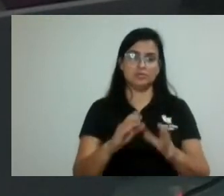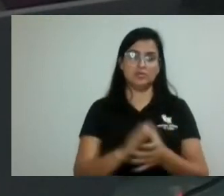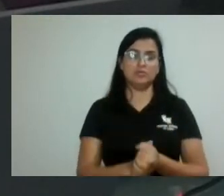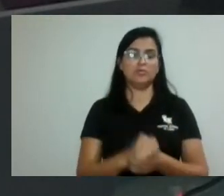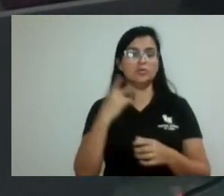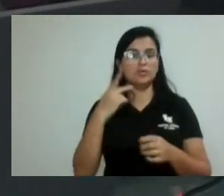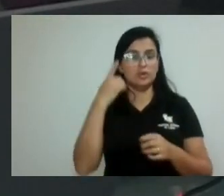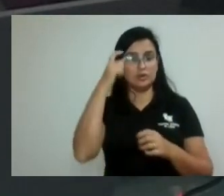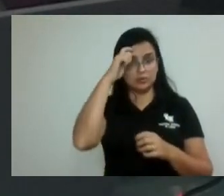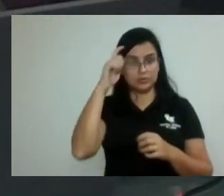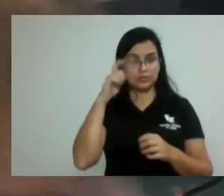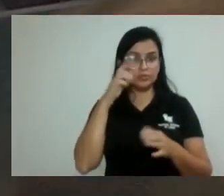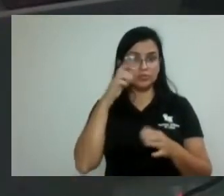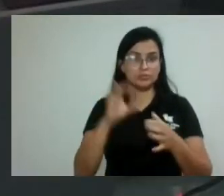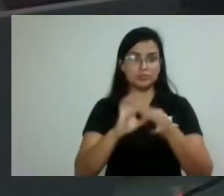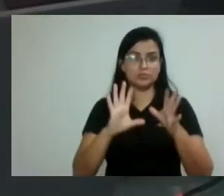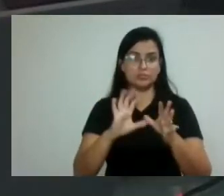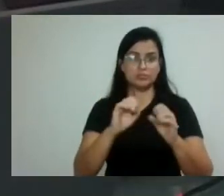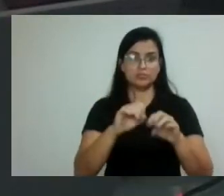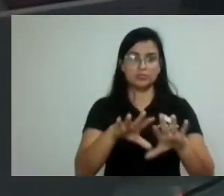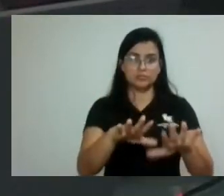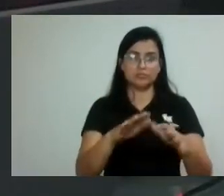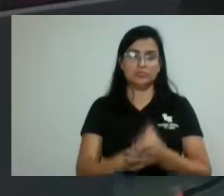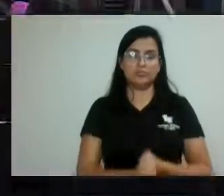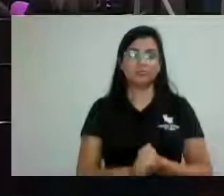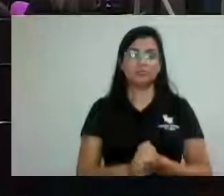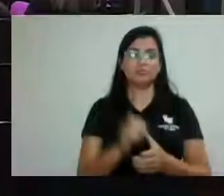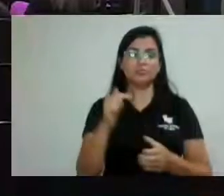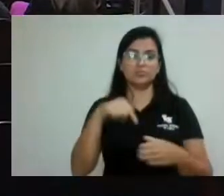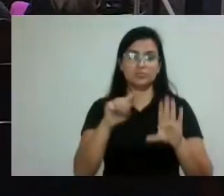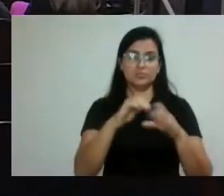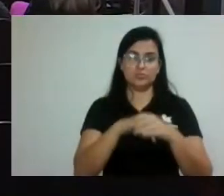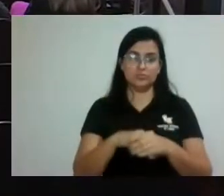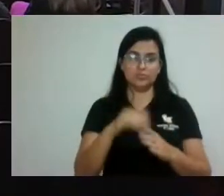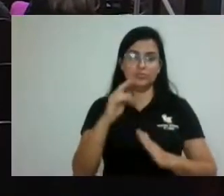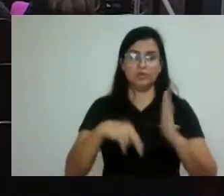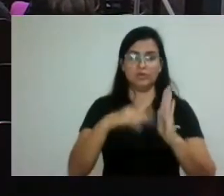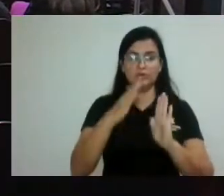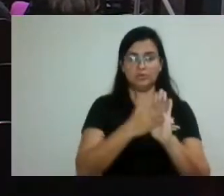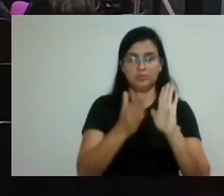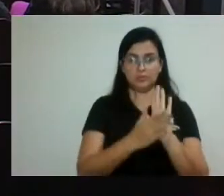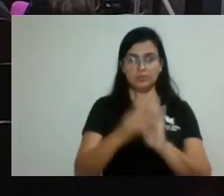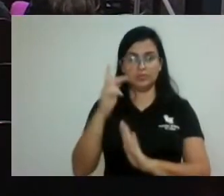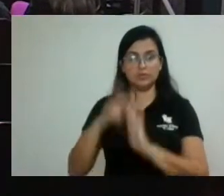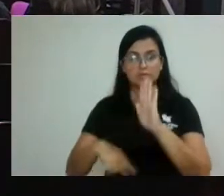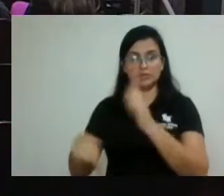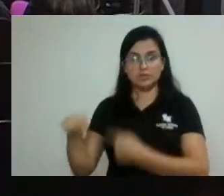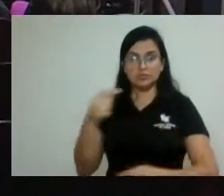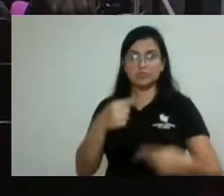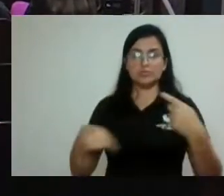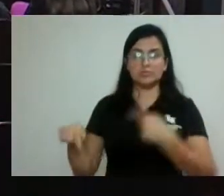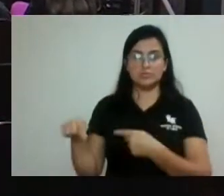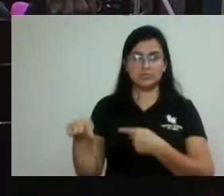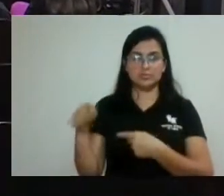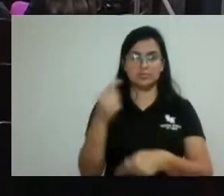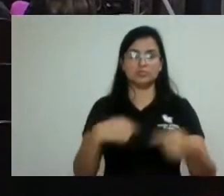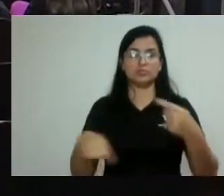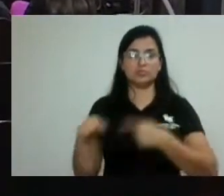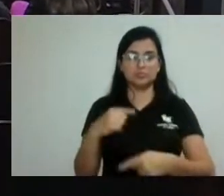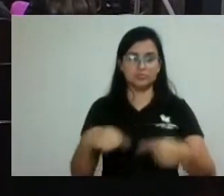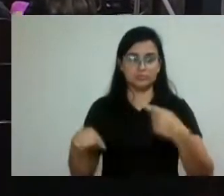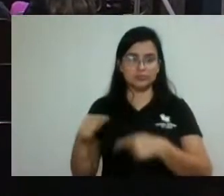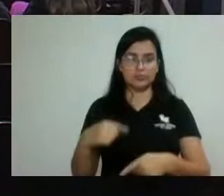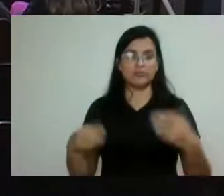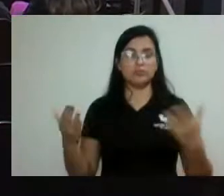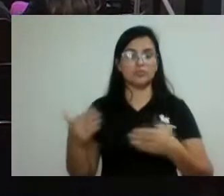liberando para o plenário, onde manifestará seu voto. Lindo dos pareceres, senhor presidente. Projeto em conta sem discussão. É em discussão, encerrado a discussão e votação.